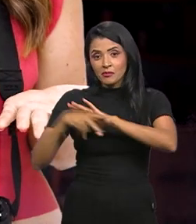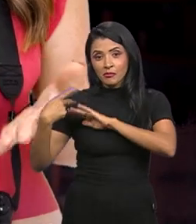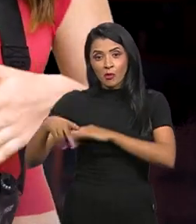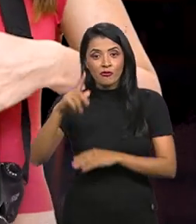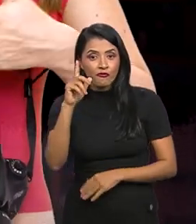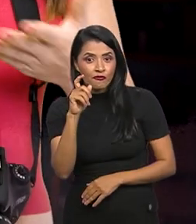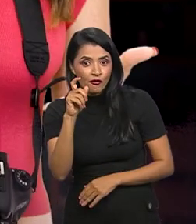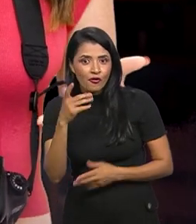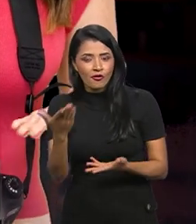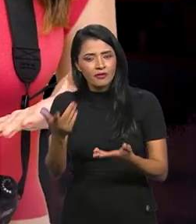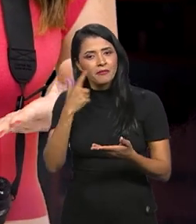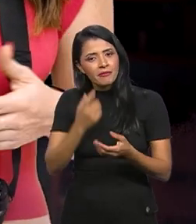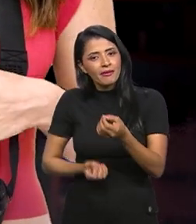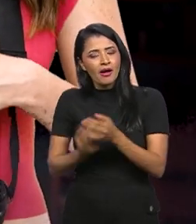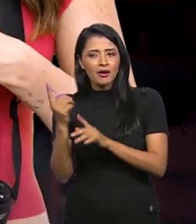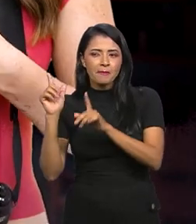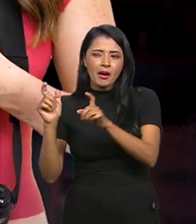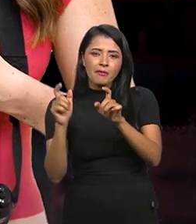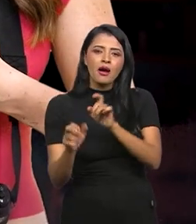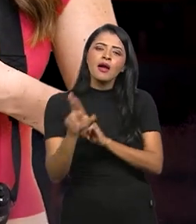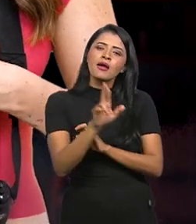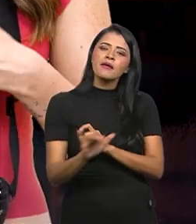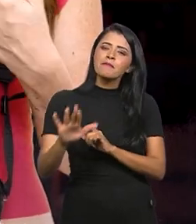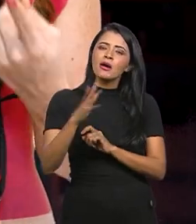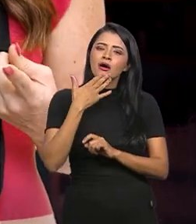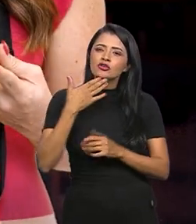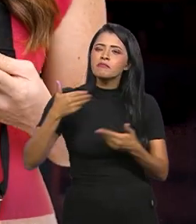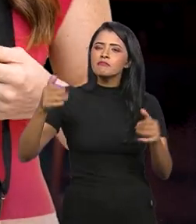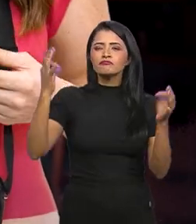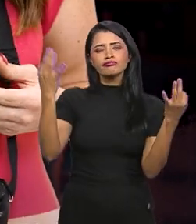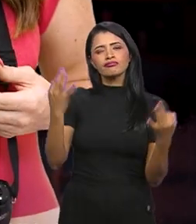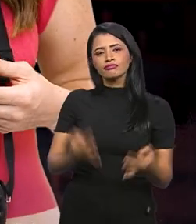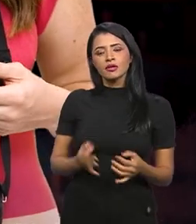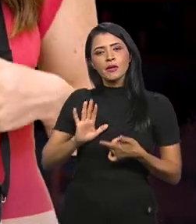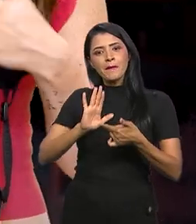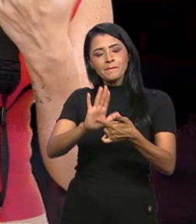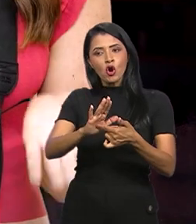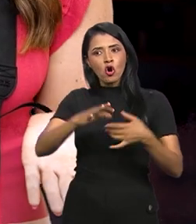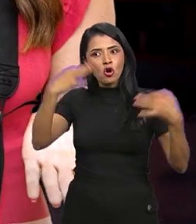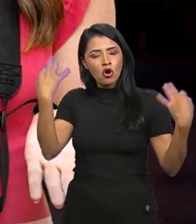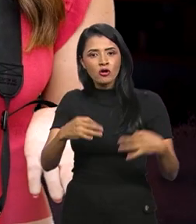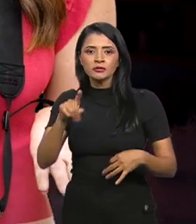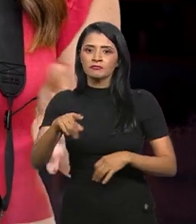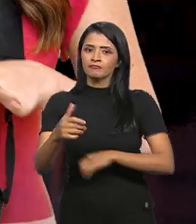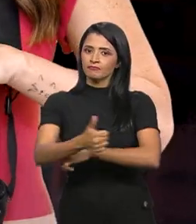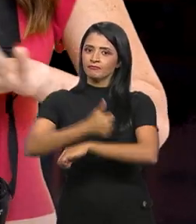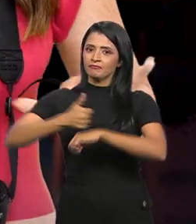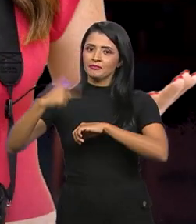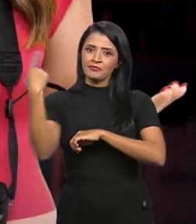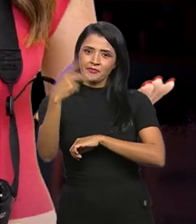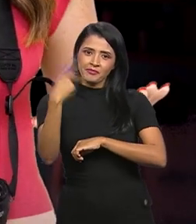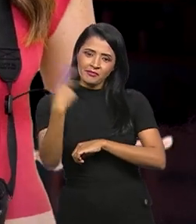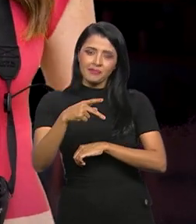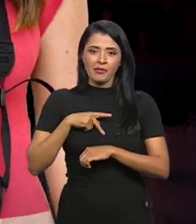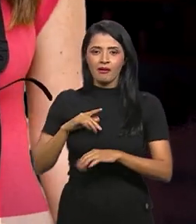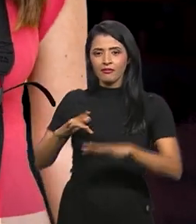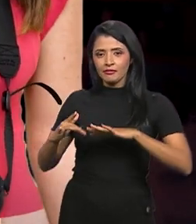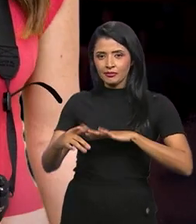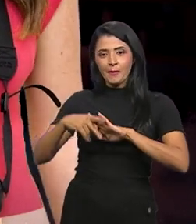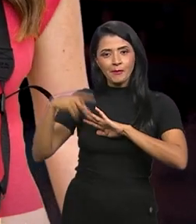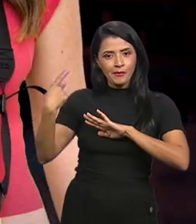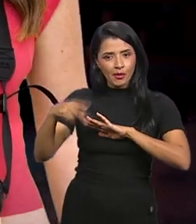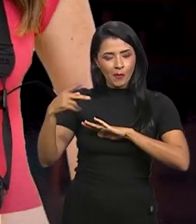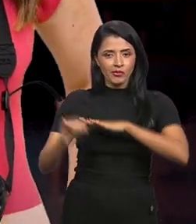fotografia para produzir imagens mais elaboradas que transmitam credibilidade e profissionalismo para as redes sociais